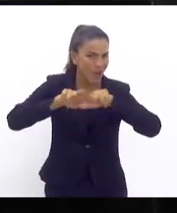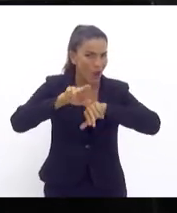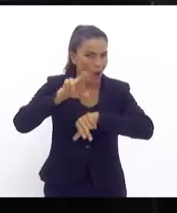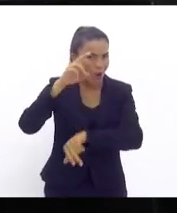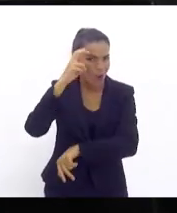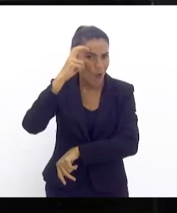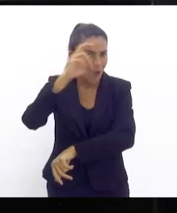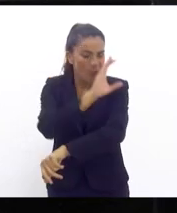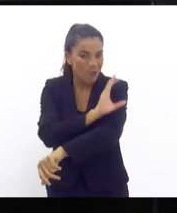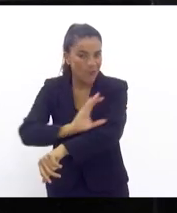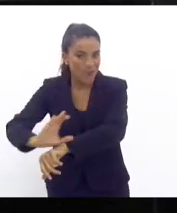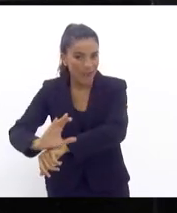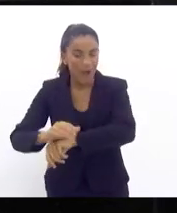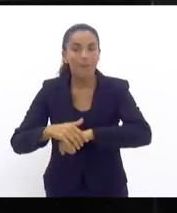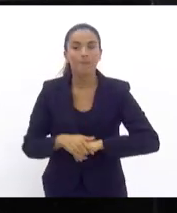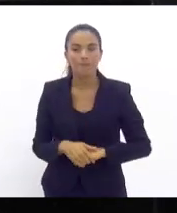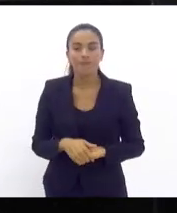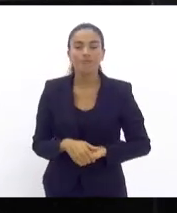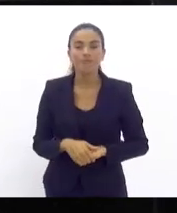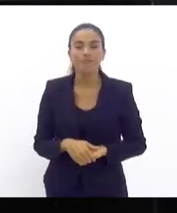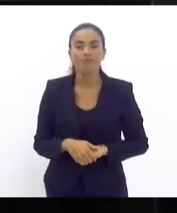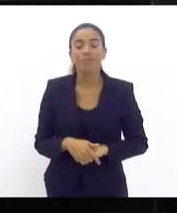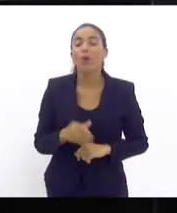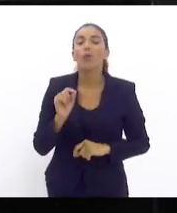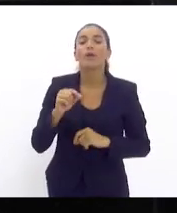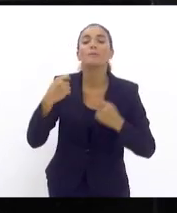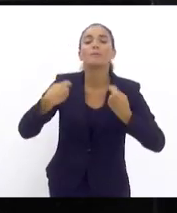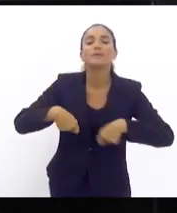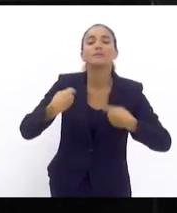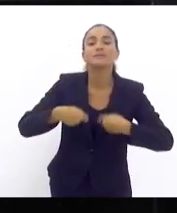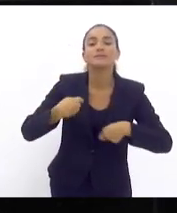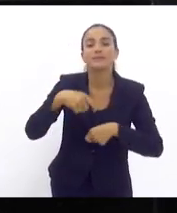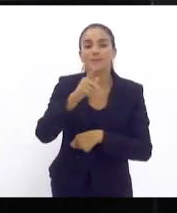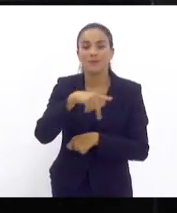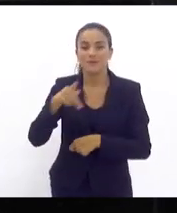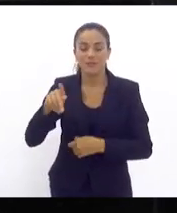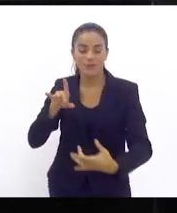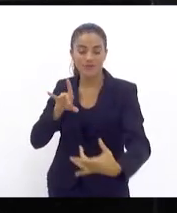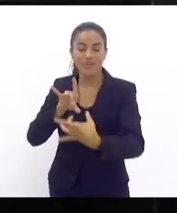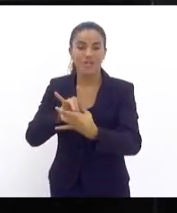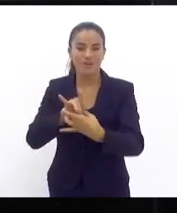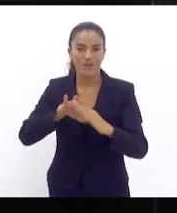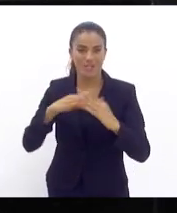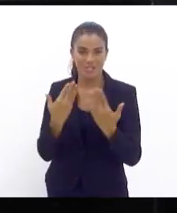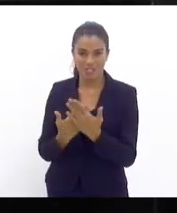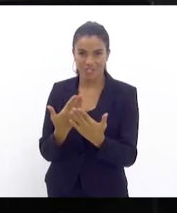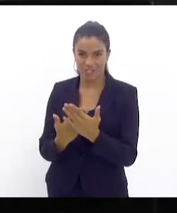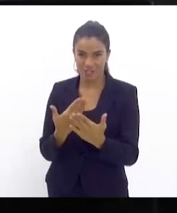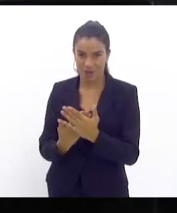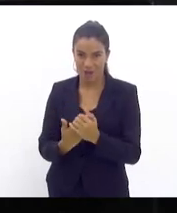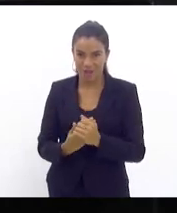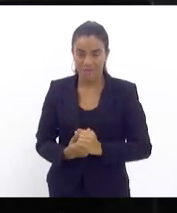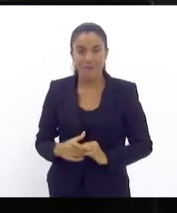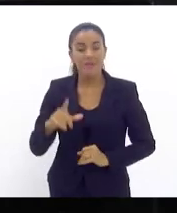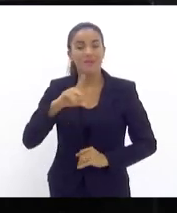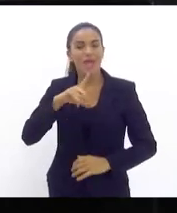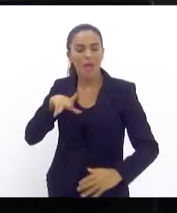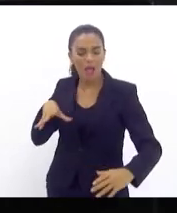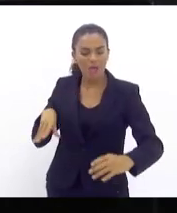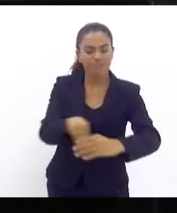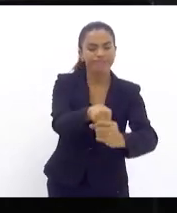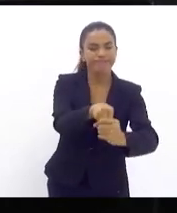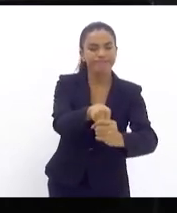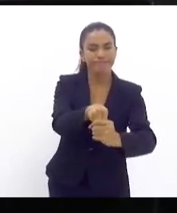nós mais precisamos é que o professor tenha vínculo com a escola, é que o professor tenha pertencimento com a